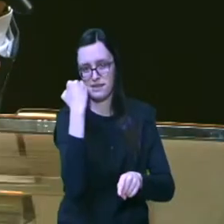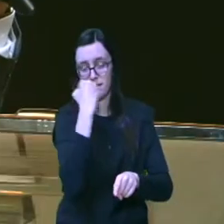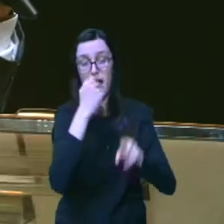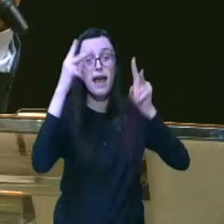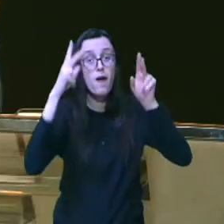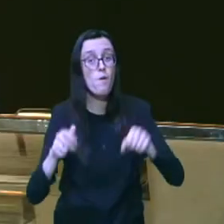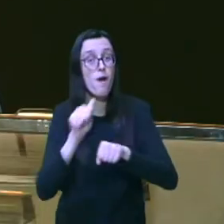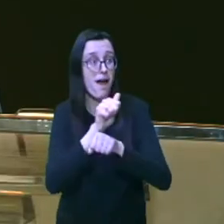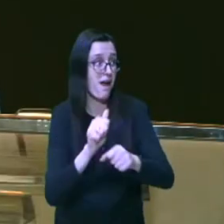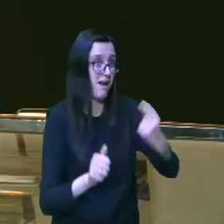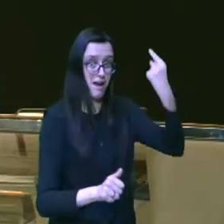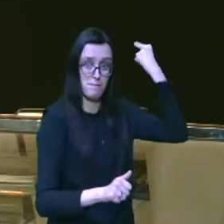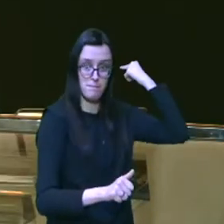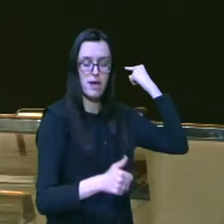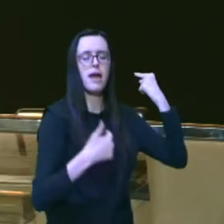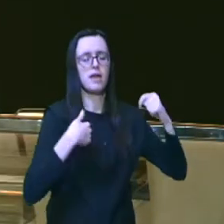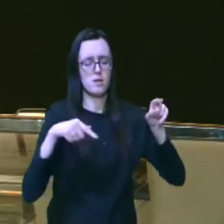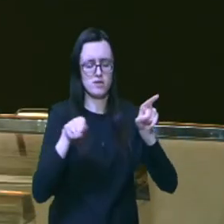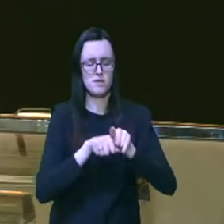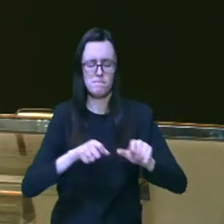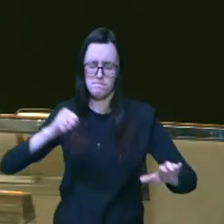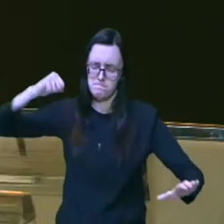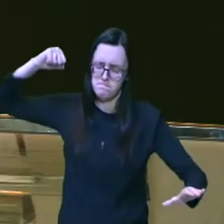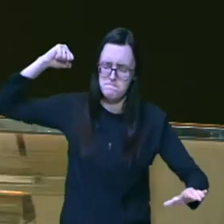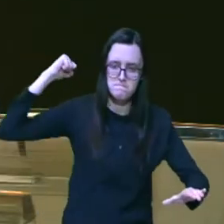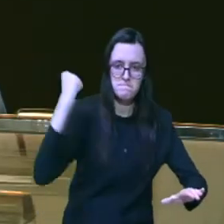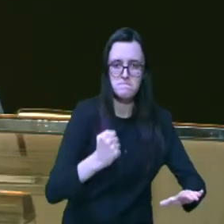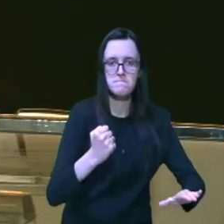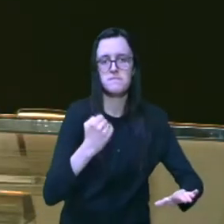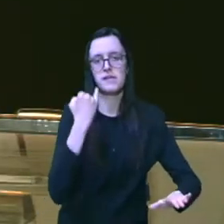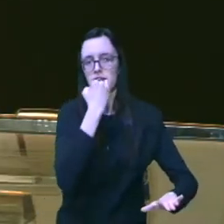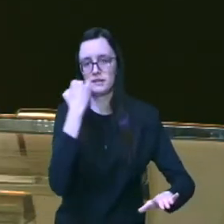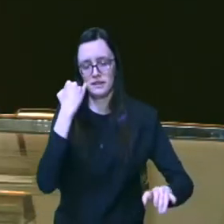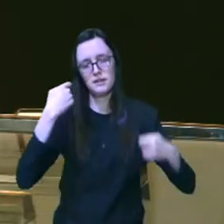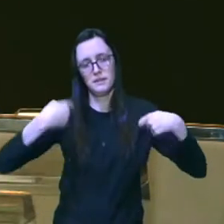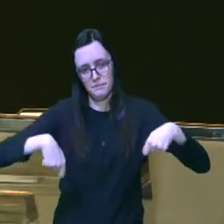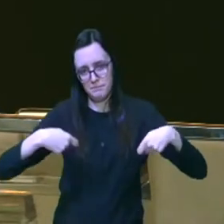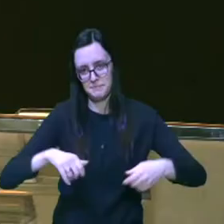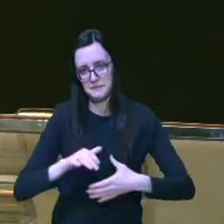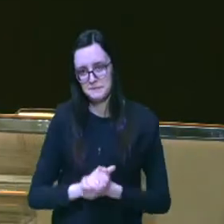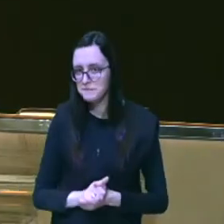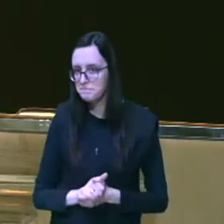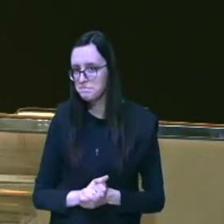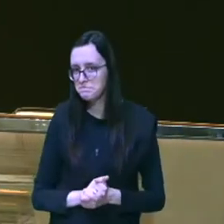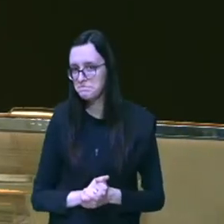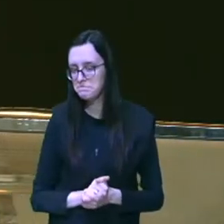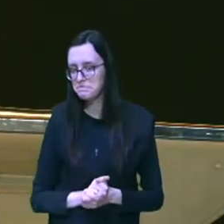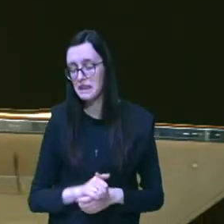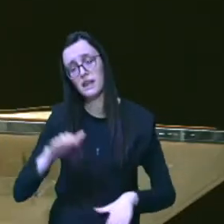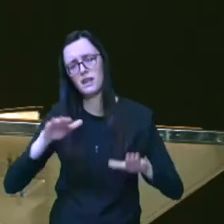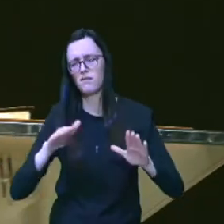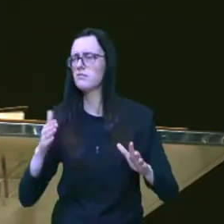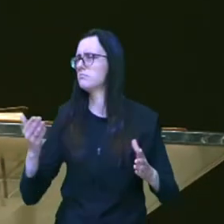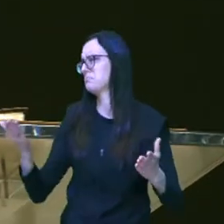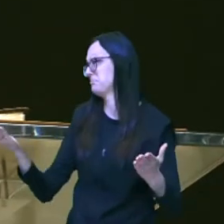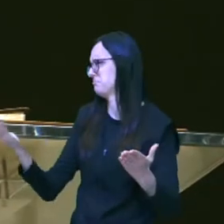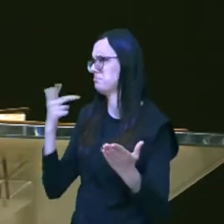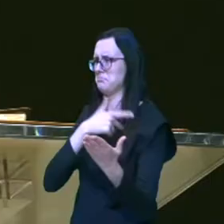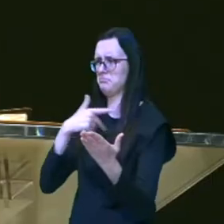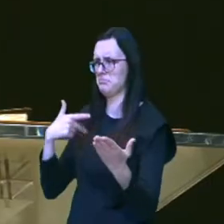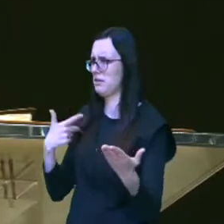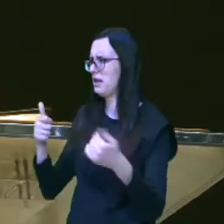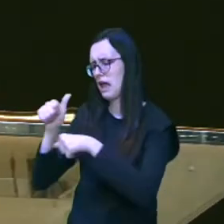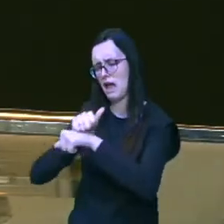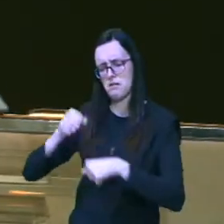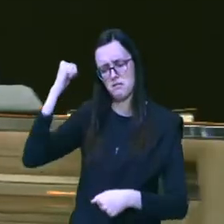Abraão eu preciso sacrificar o meu Isaac você pode dizer talvez pastor mas Abraão não